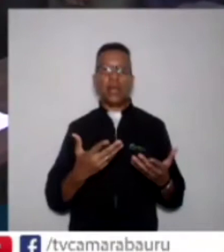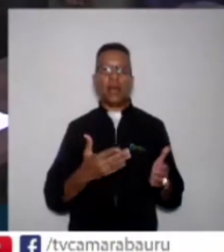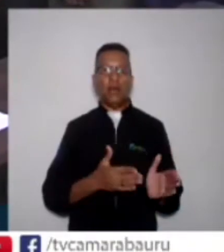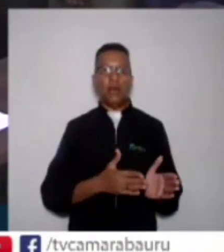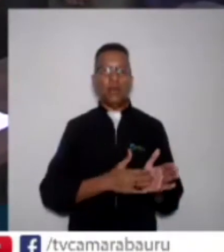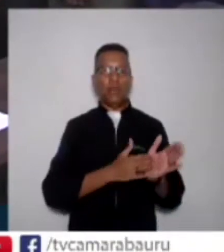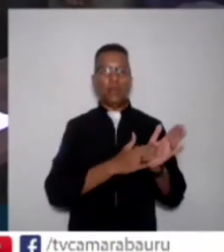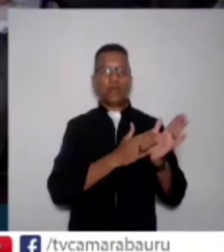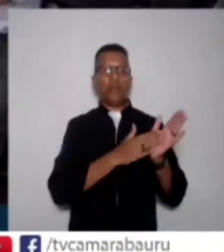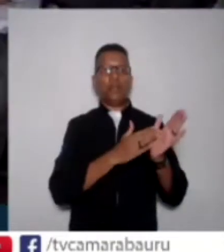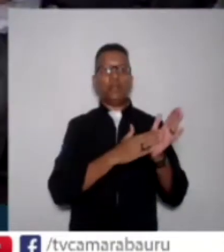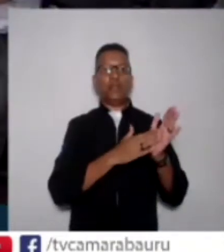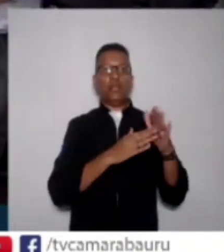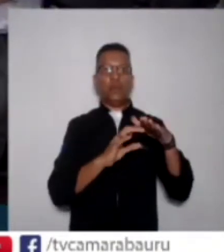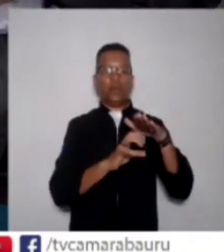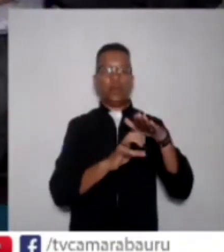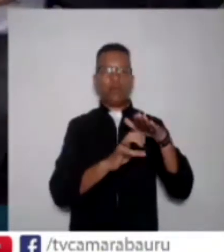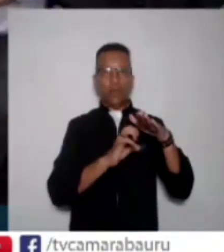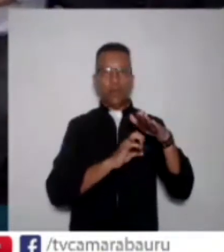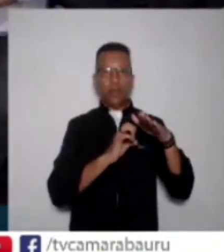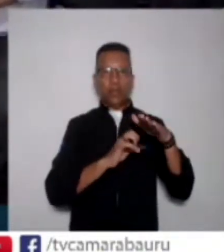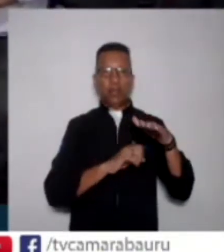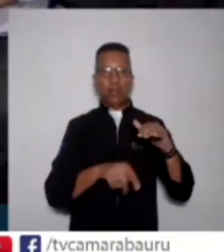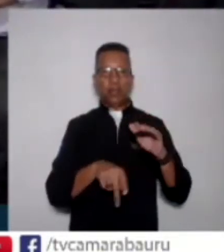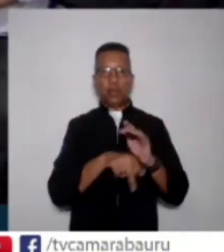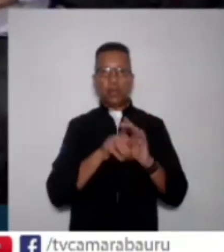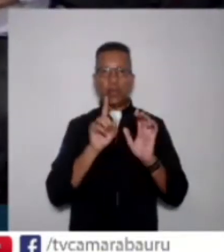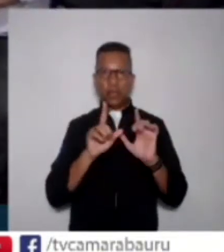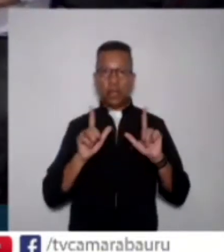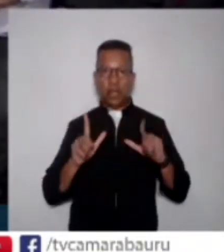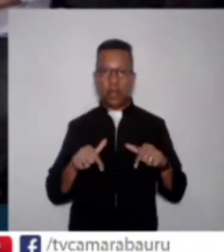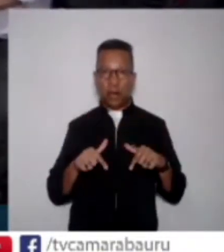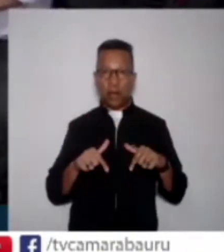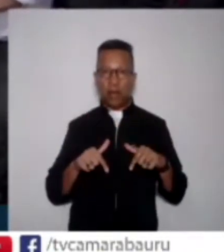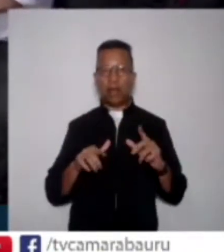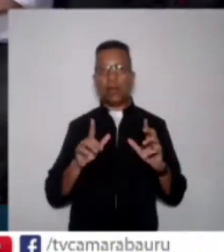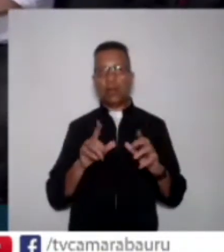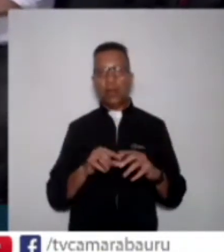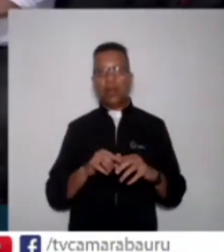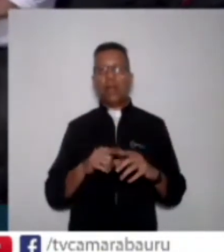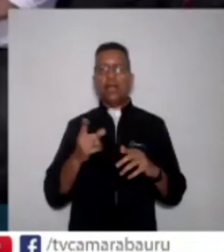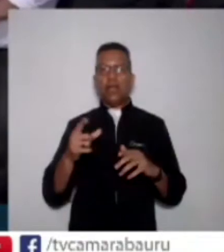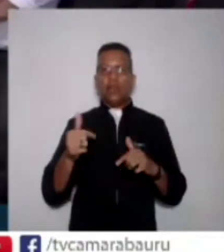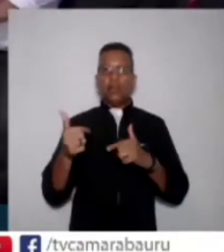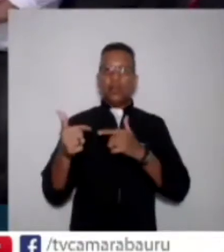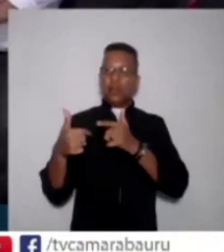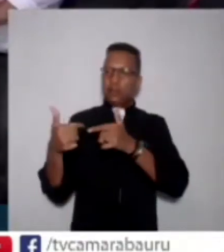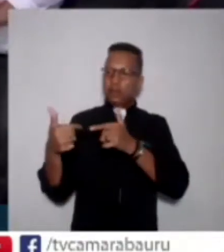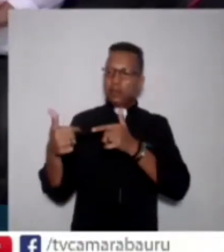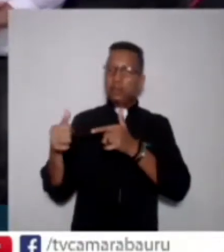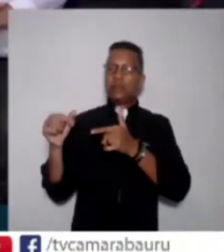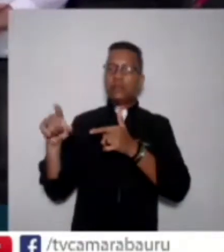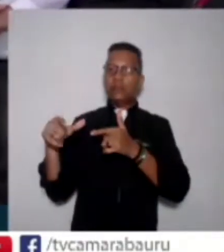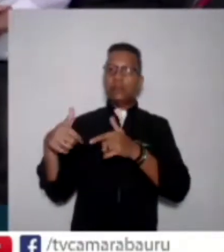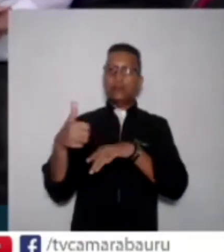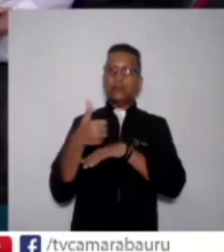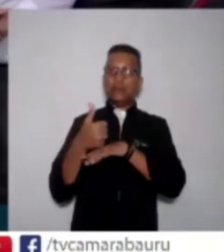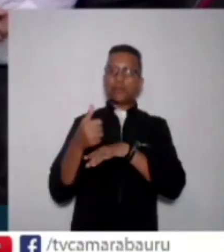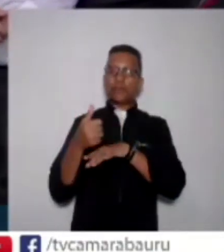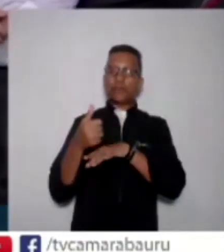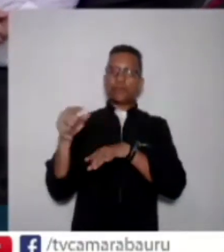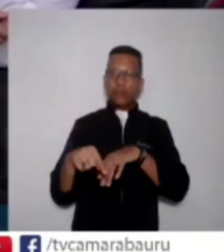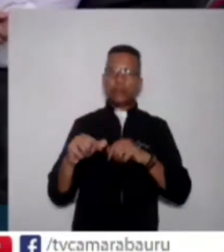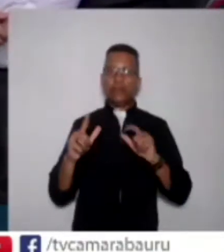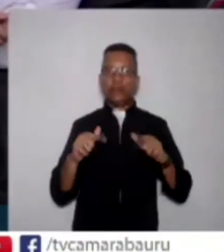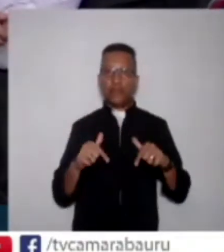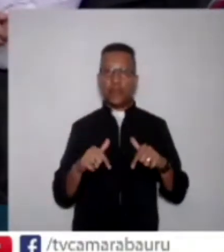legitimamente bauruense que emprega bauruenses em grande quantidade e que leva